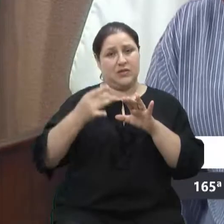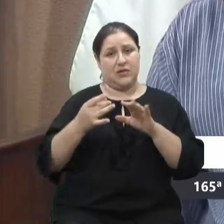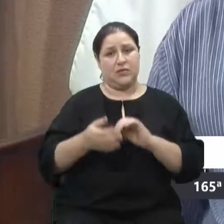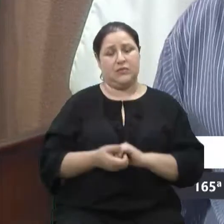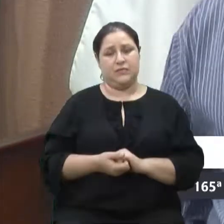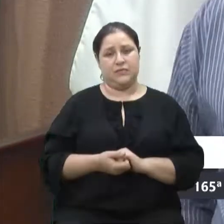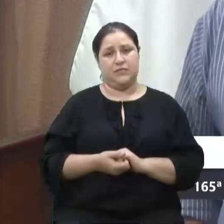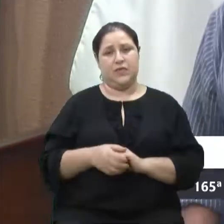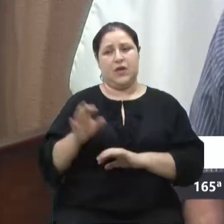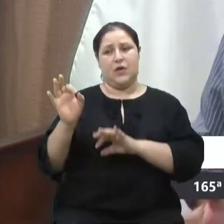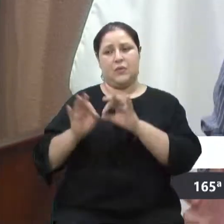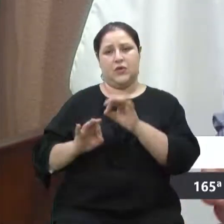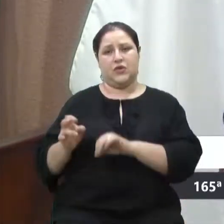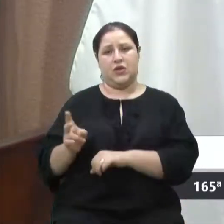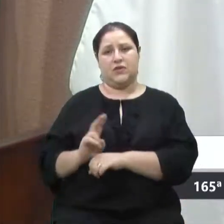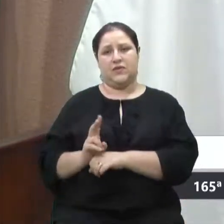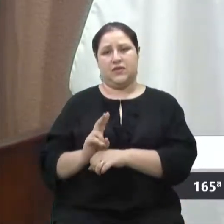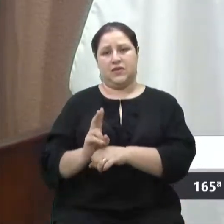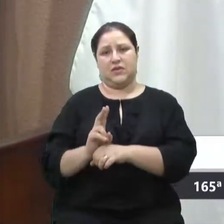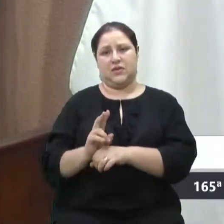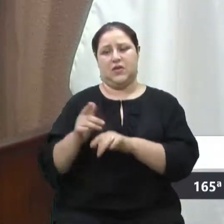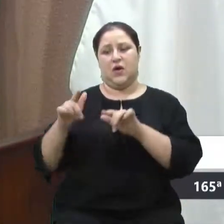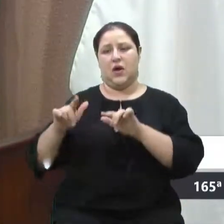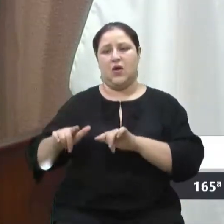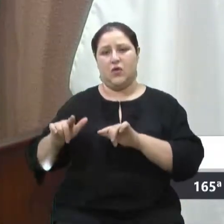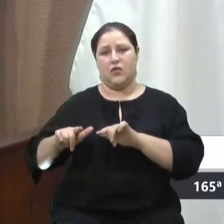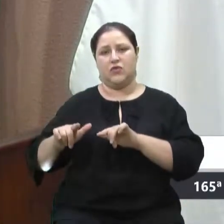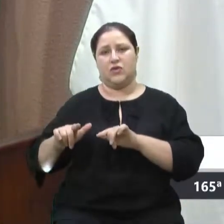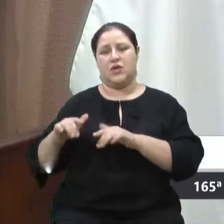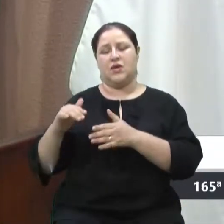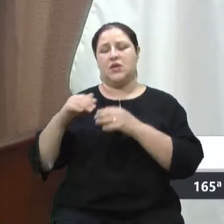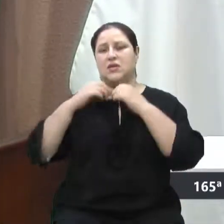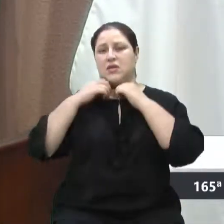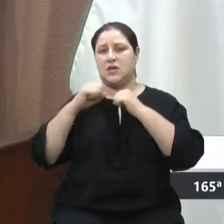Então, projetos e fiscalização vai ficar lá na Secretaria de Obras.